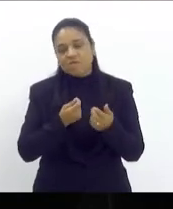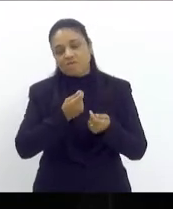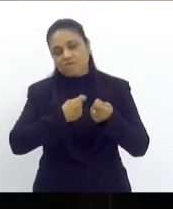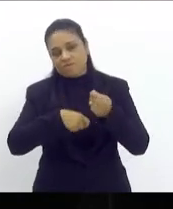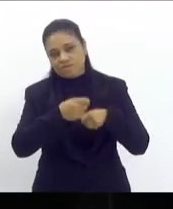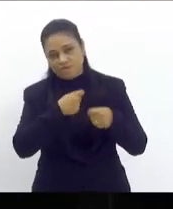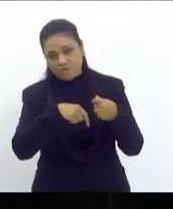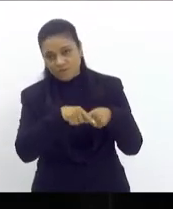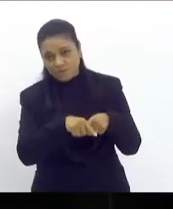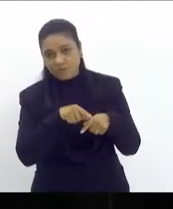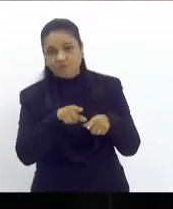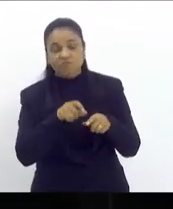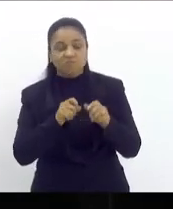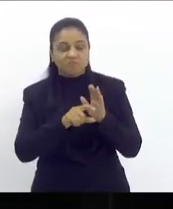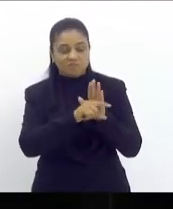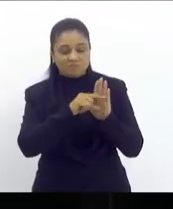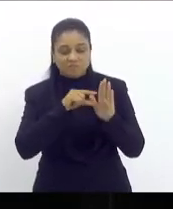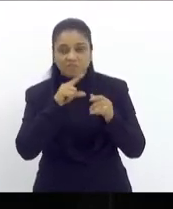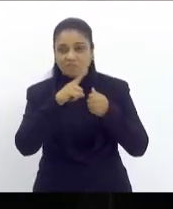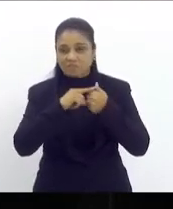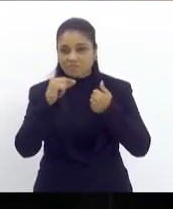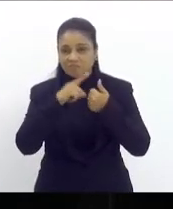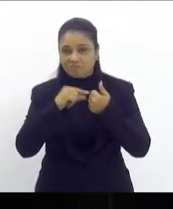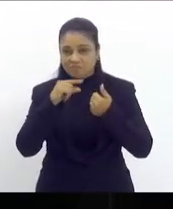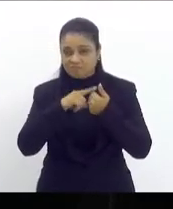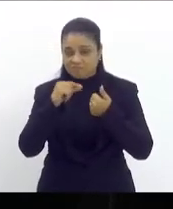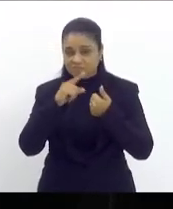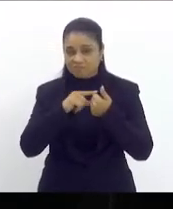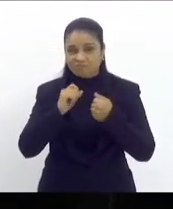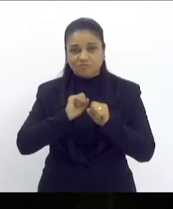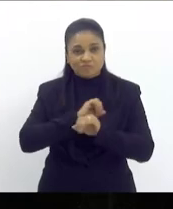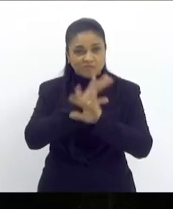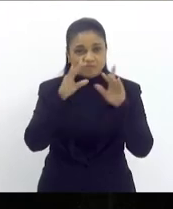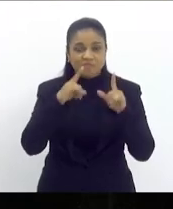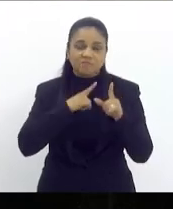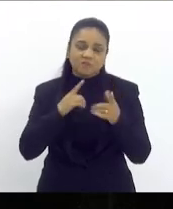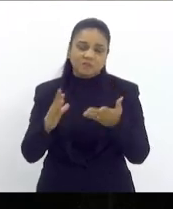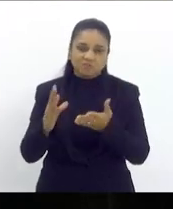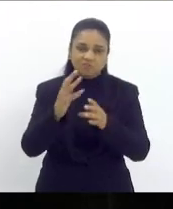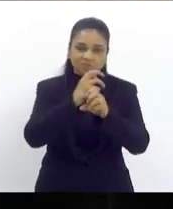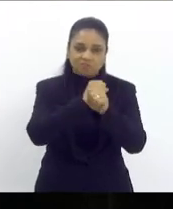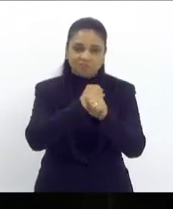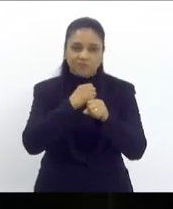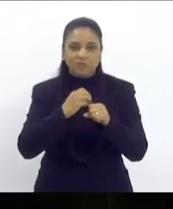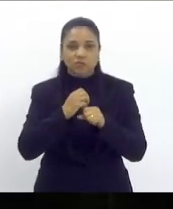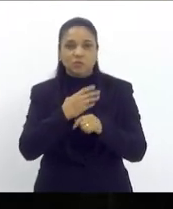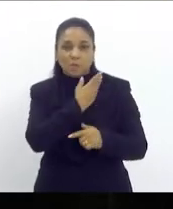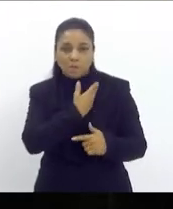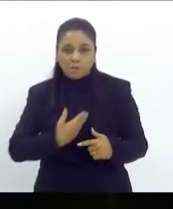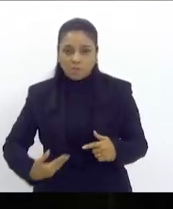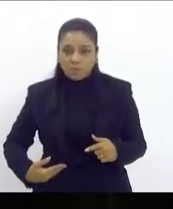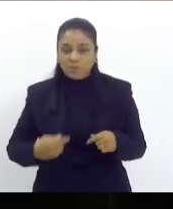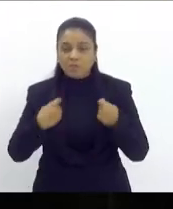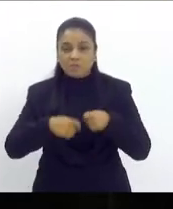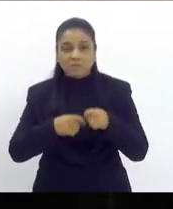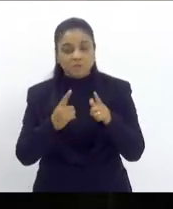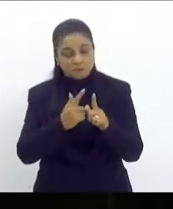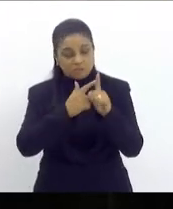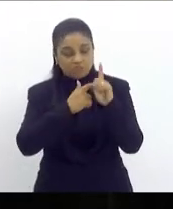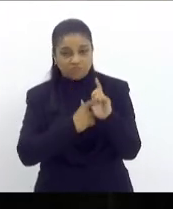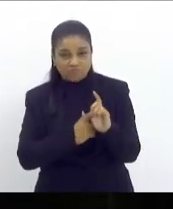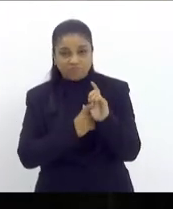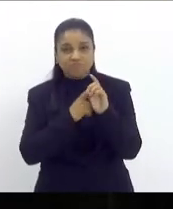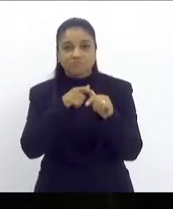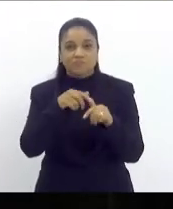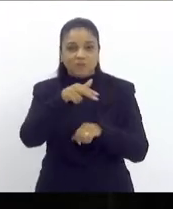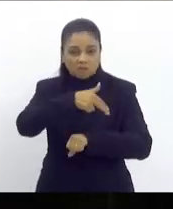dizendo que é preciso ter o controle das contas públicas para manter a sustentabilidade do pagamento da dívida da união